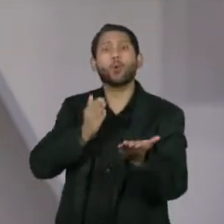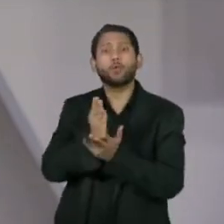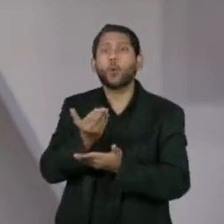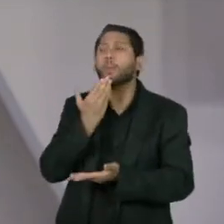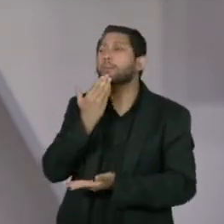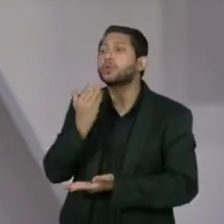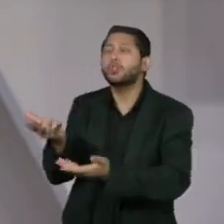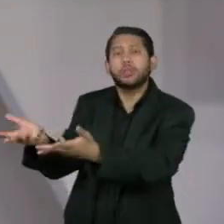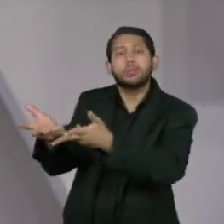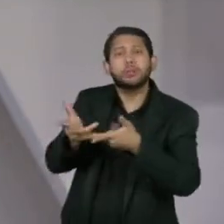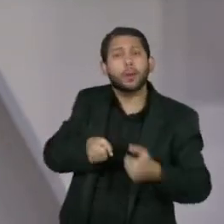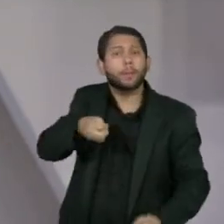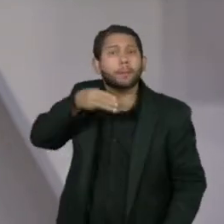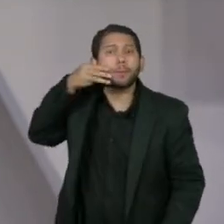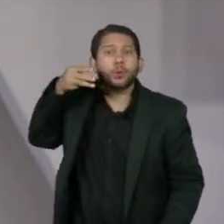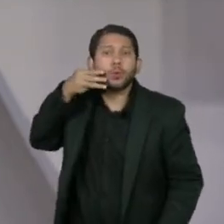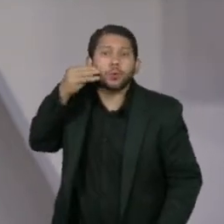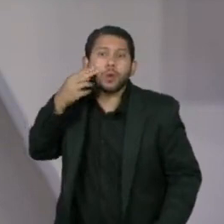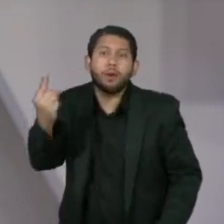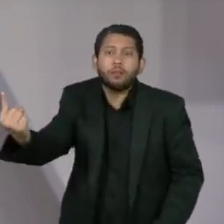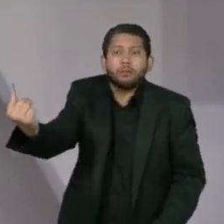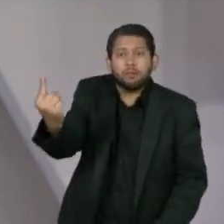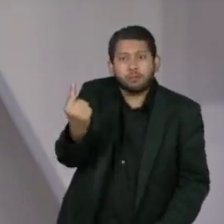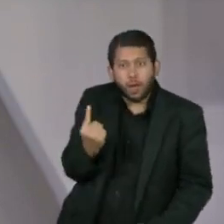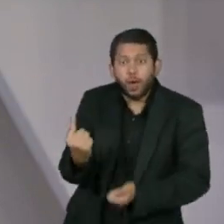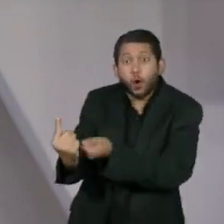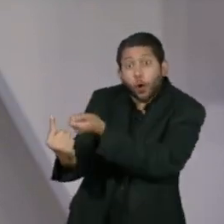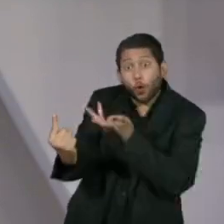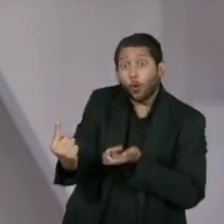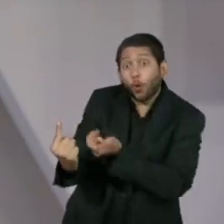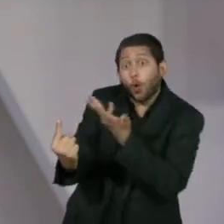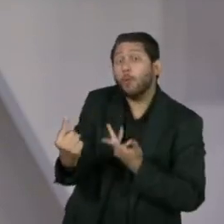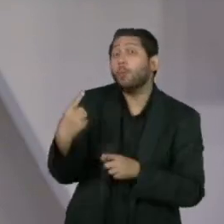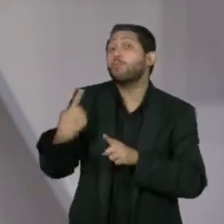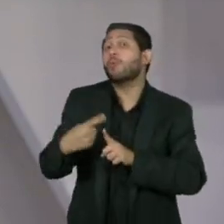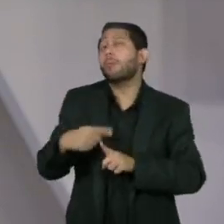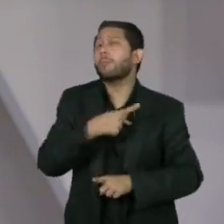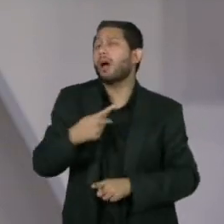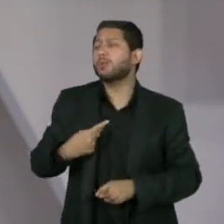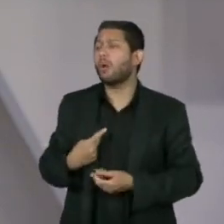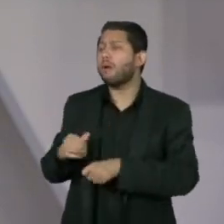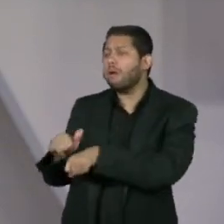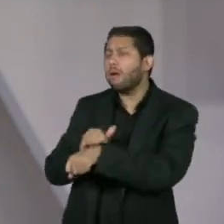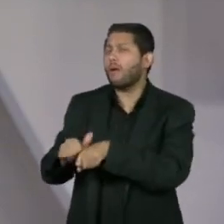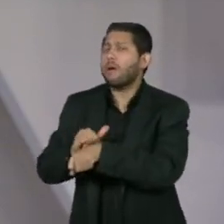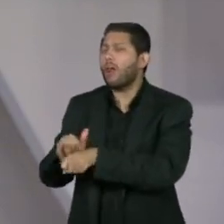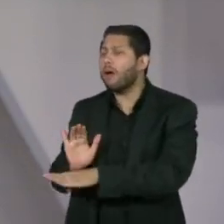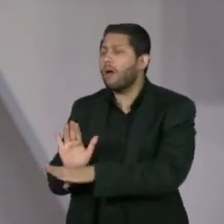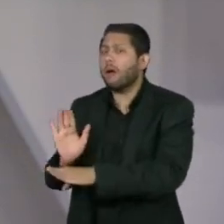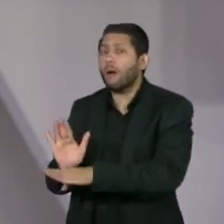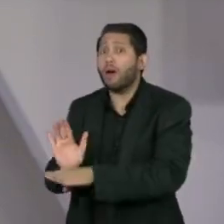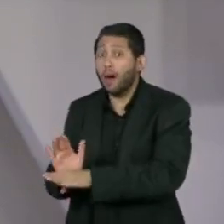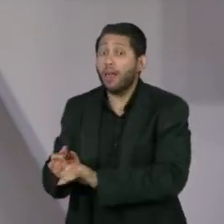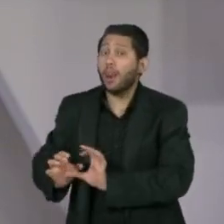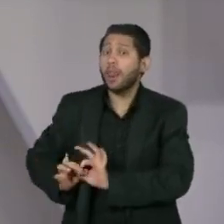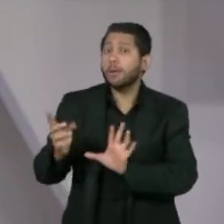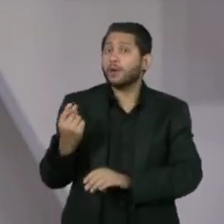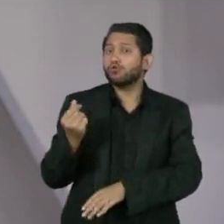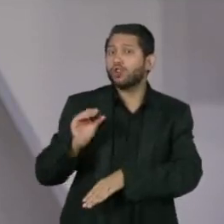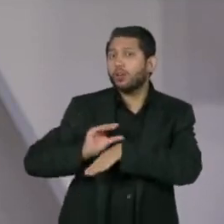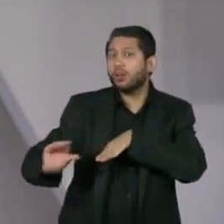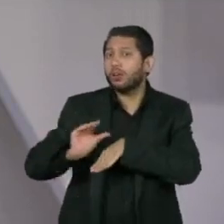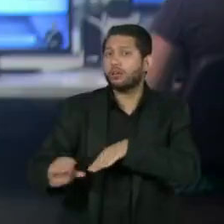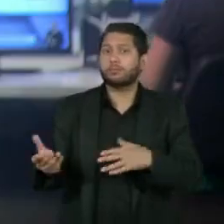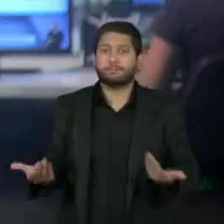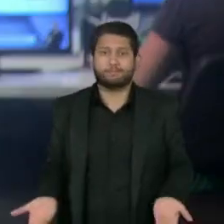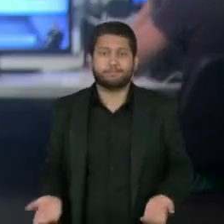esclarecimentos na próxima quinta-feira sobre o suposto esquema de favorecimento a pastores para intermediarem liberação de verbas da